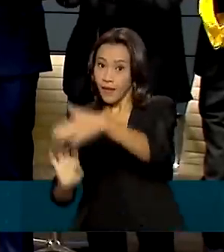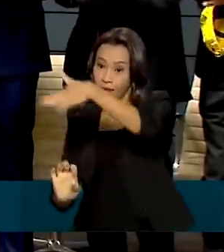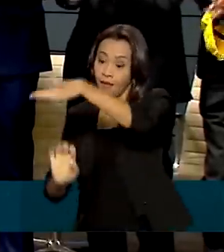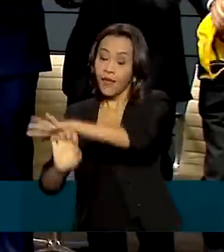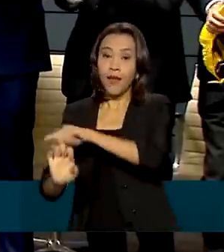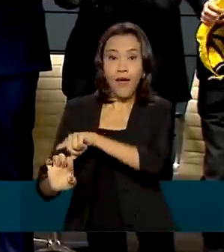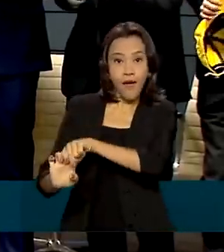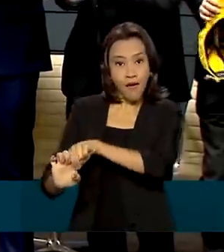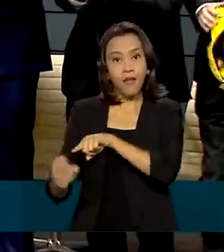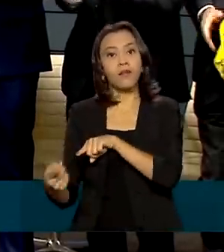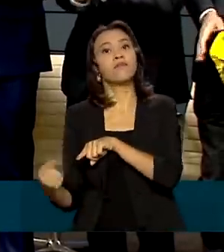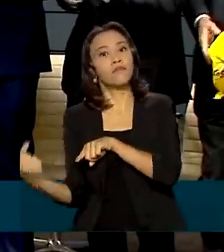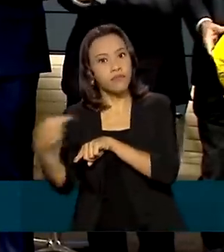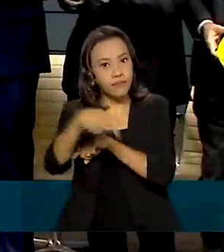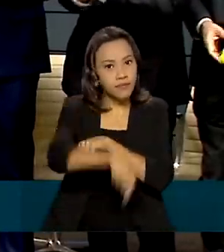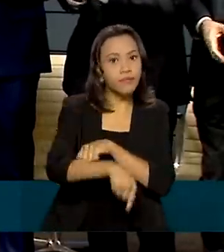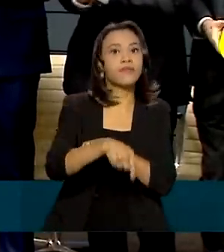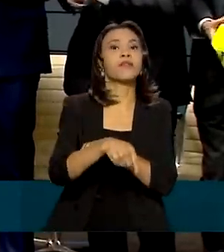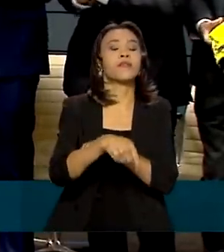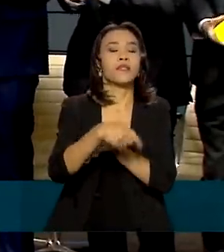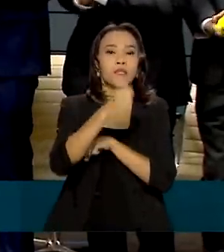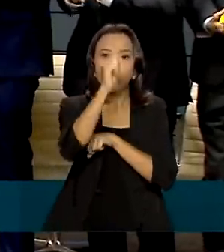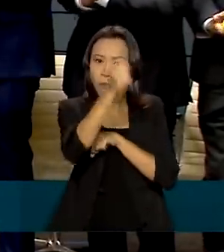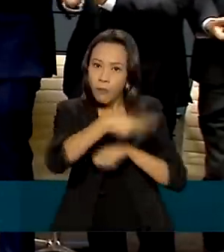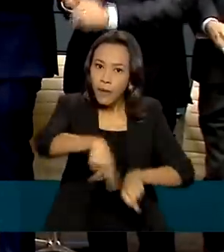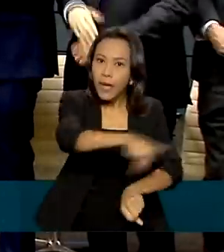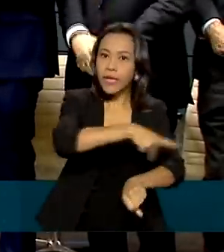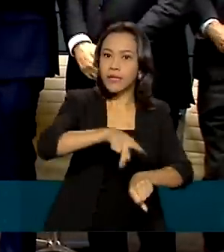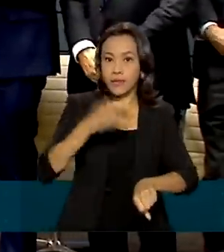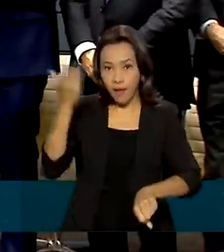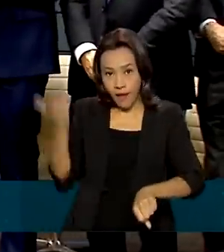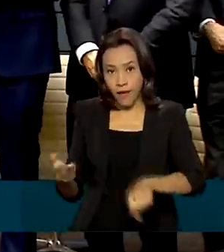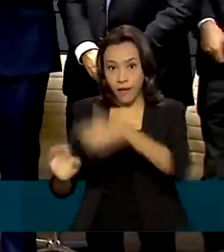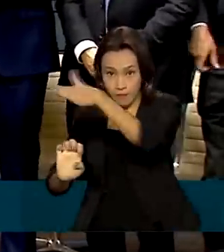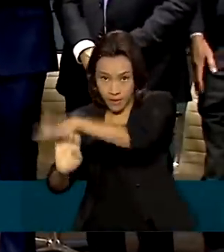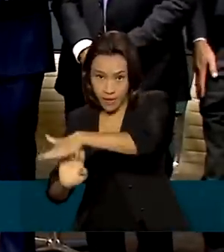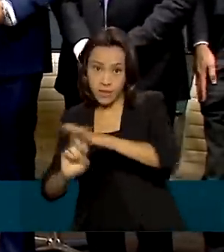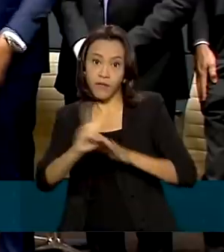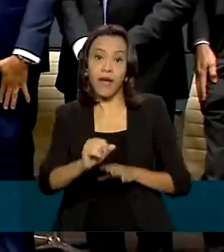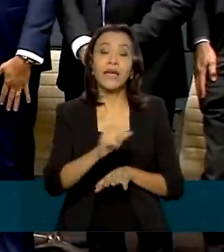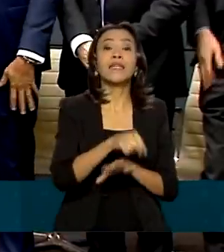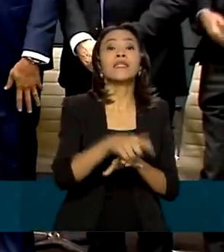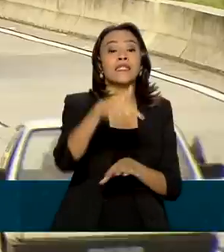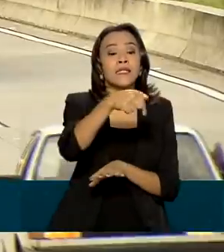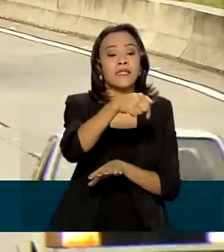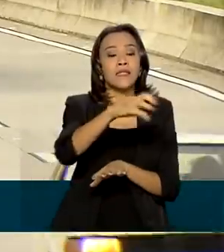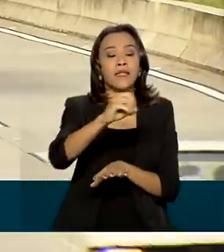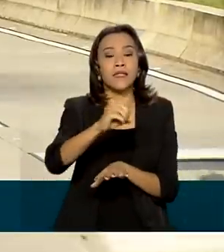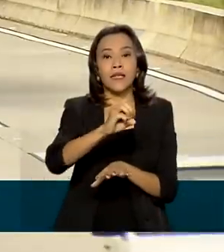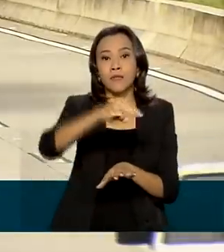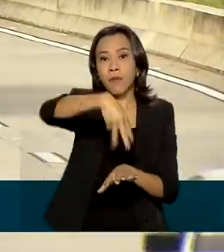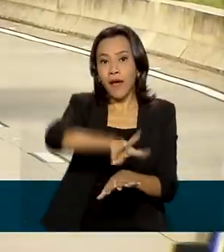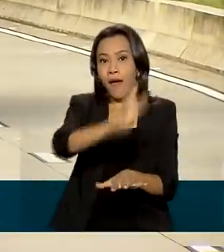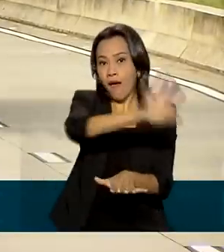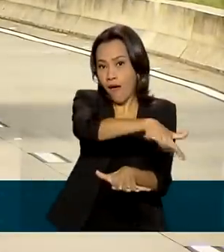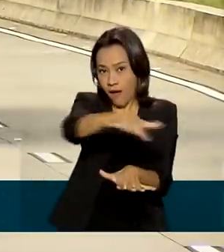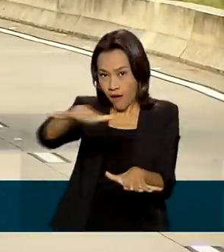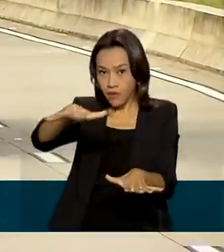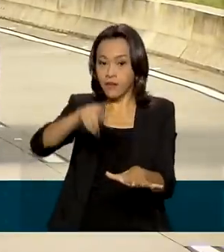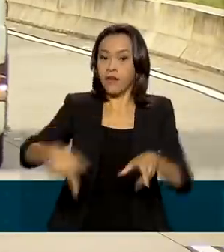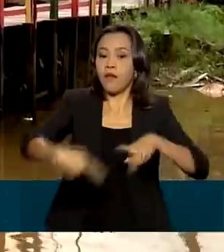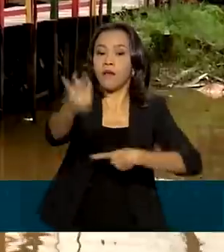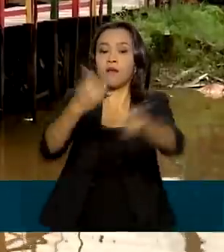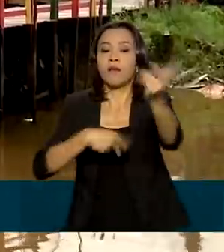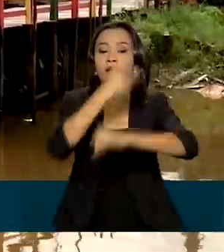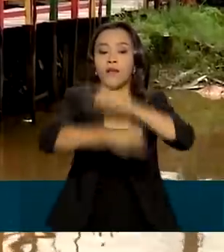operadora de telefonia móvel no país. A empresa vai operar a faixa de 700 MHz, levando internet a rodovias